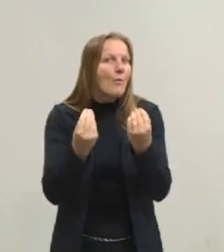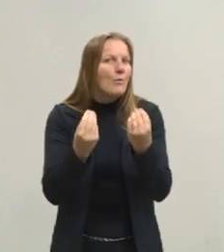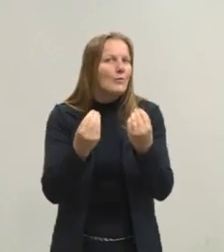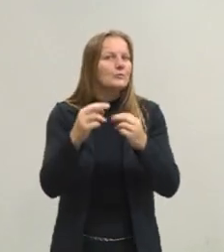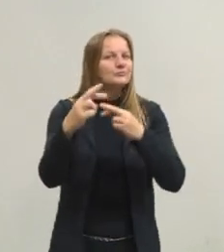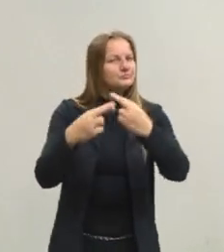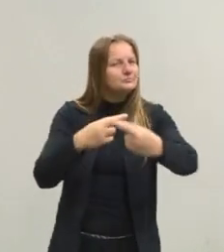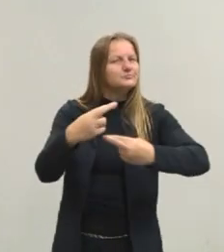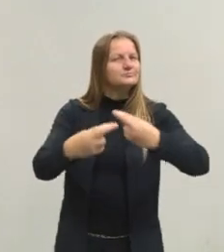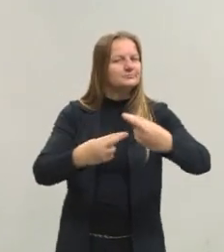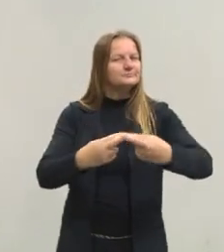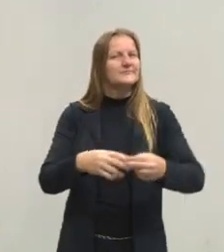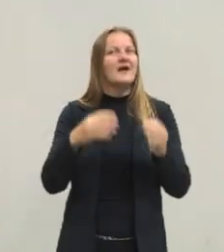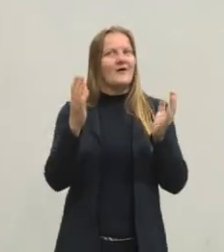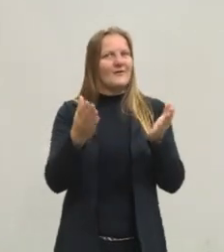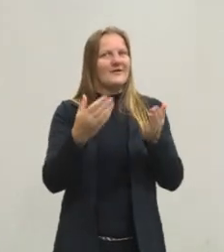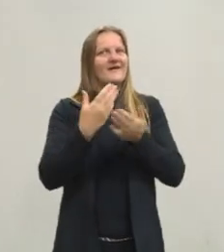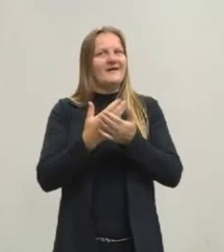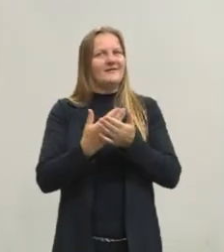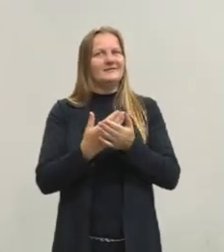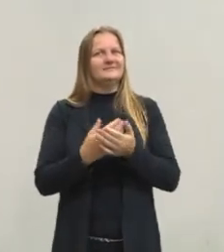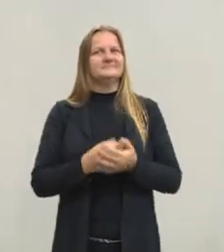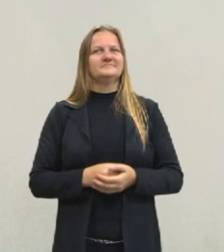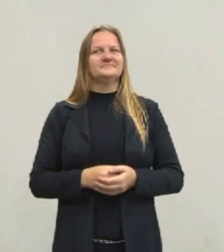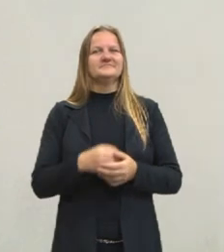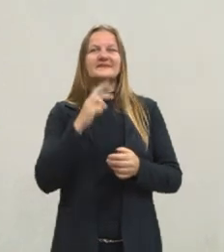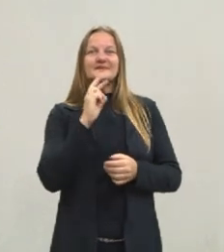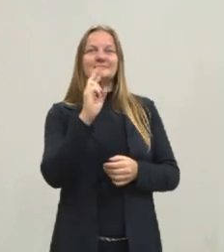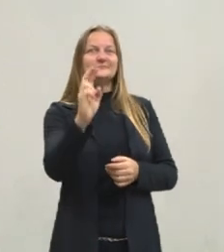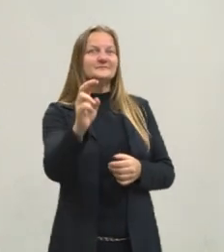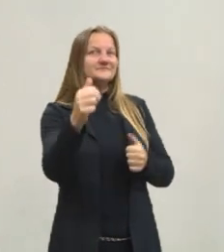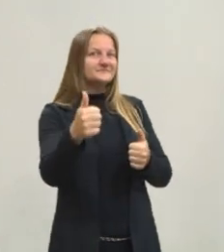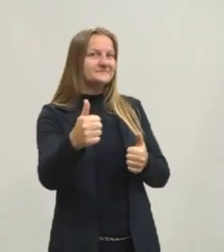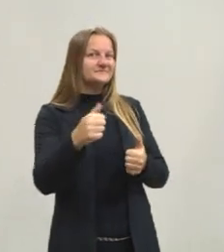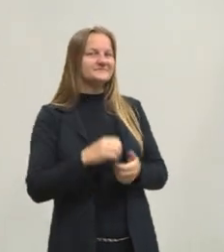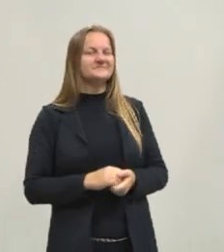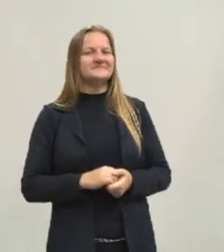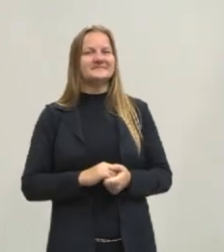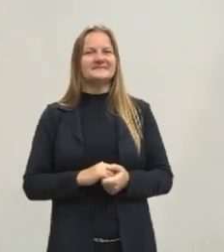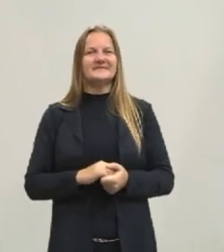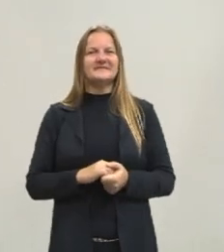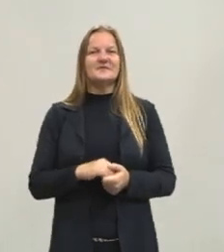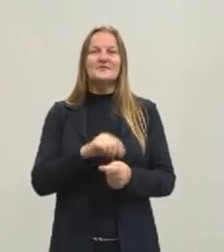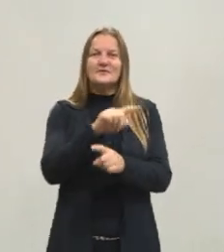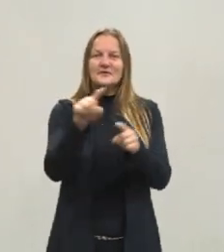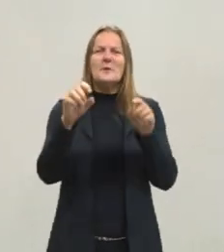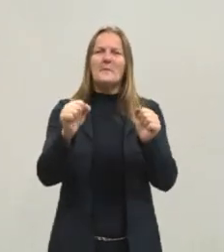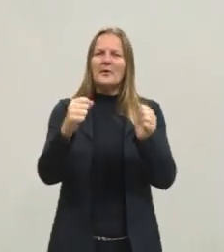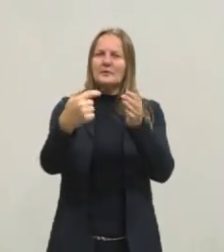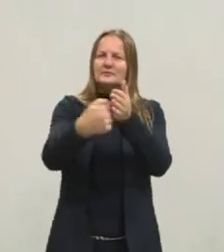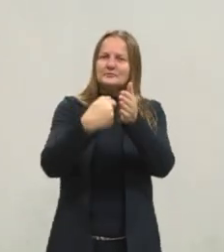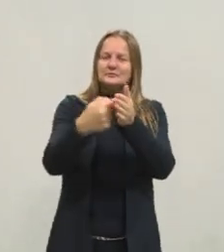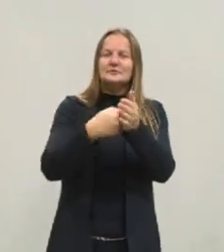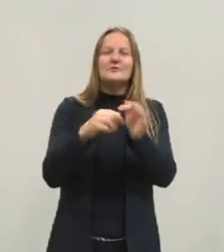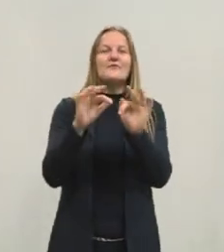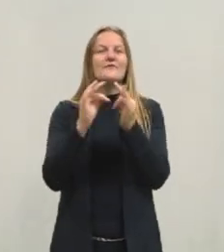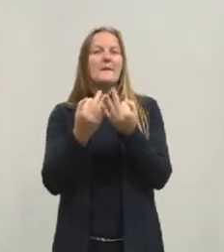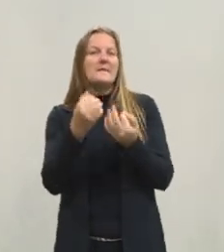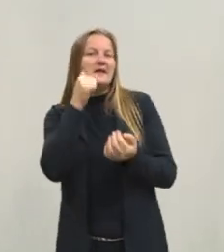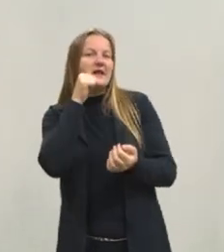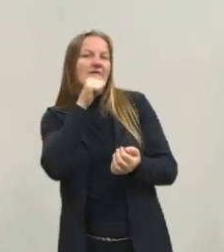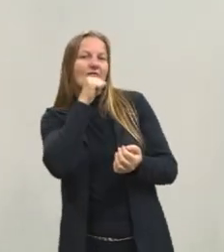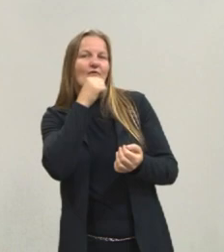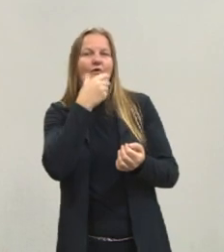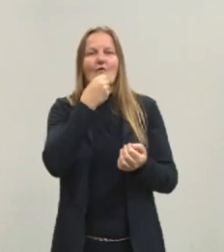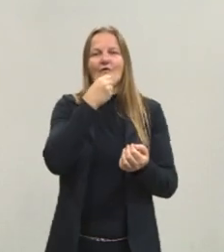remoção? A gente vai ver a aula de hoje e no final vou responder essa questão para vocês. Enquanto isso, vocês podem ir perguntando para os pais, para os avós,